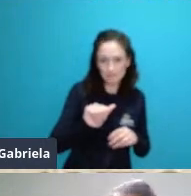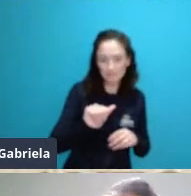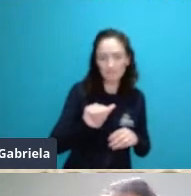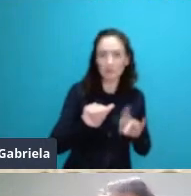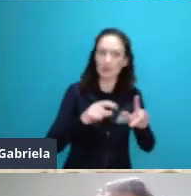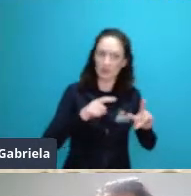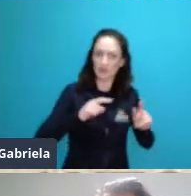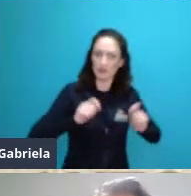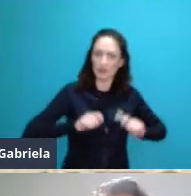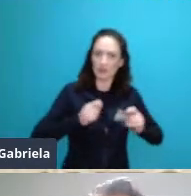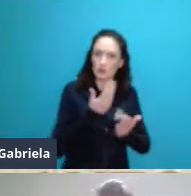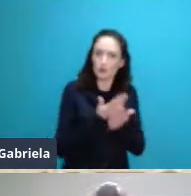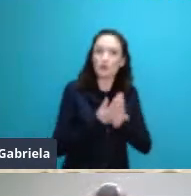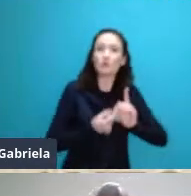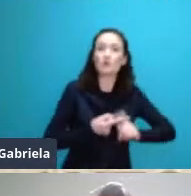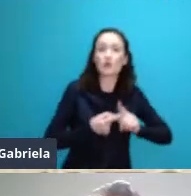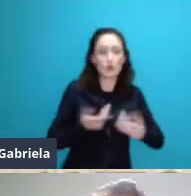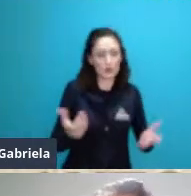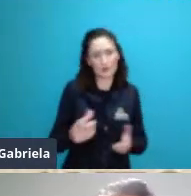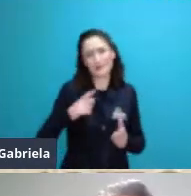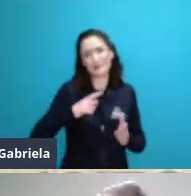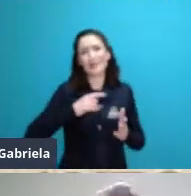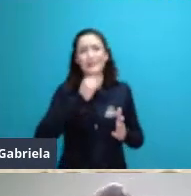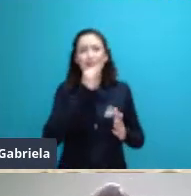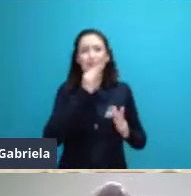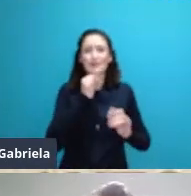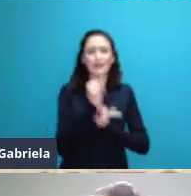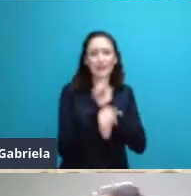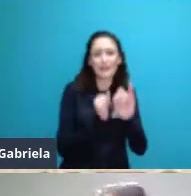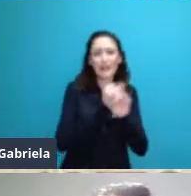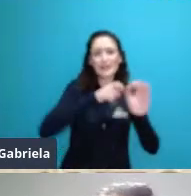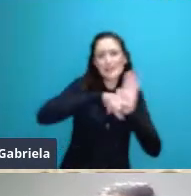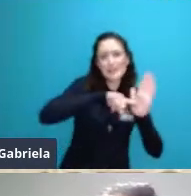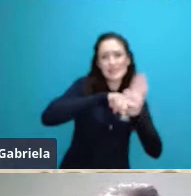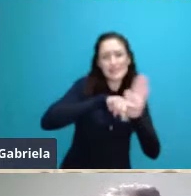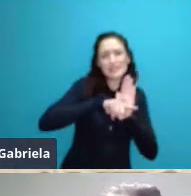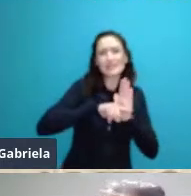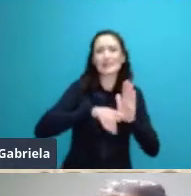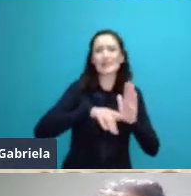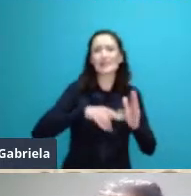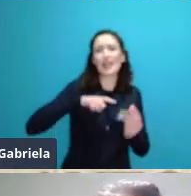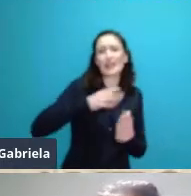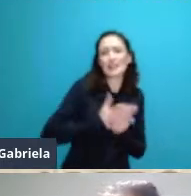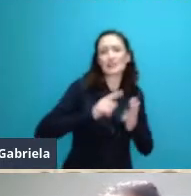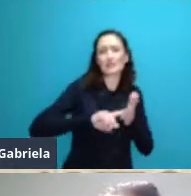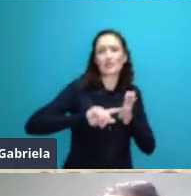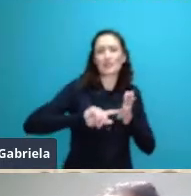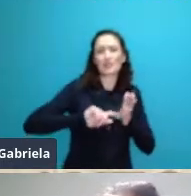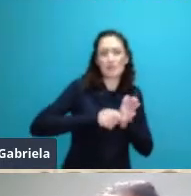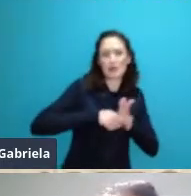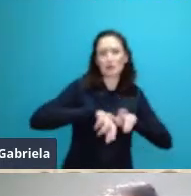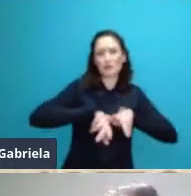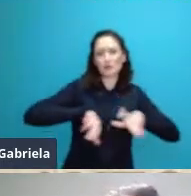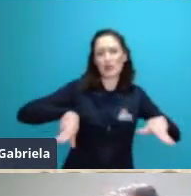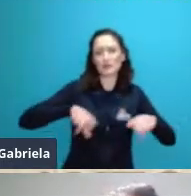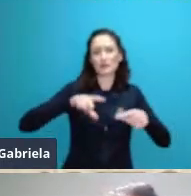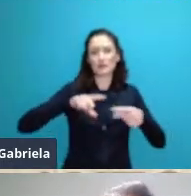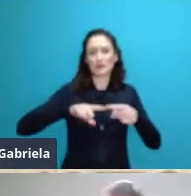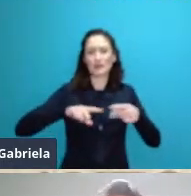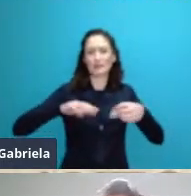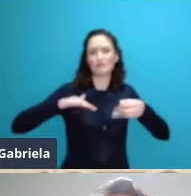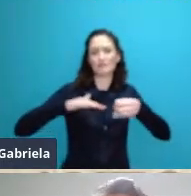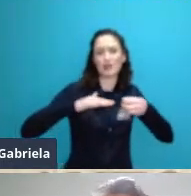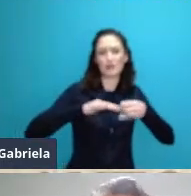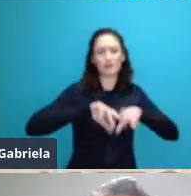temos sistema de informação geográfica com varáveis ambientais varáveis bióticas abióticas que possibilitariam tentar fazer um